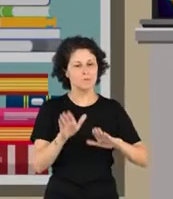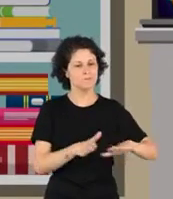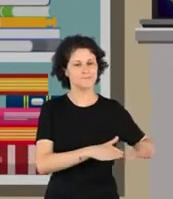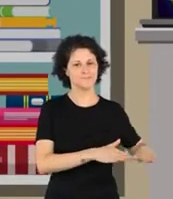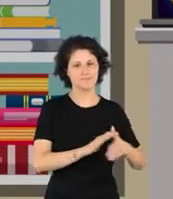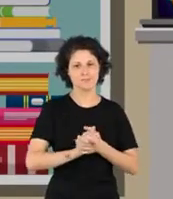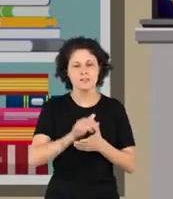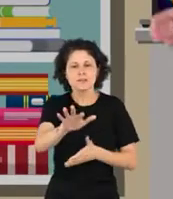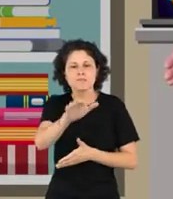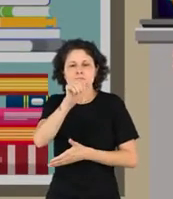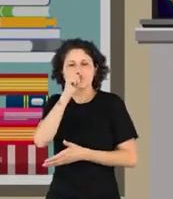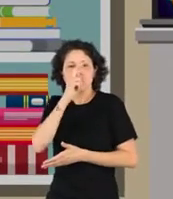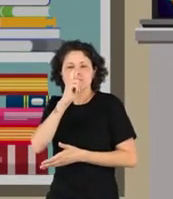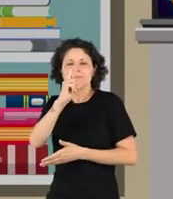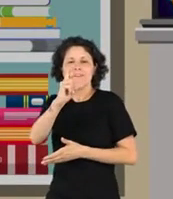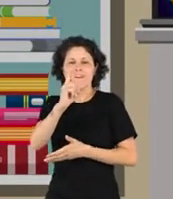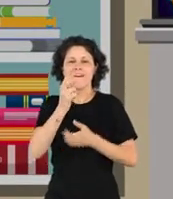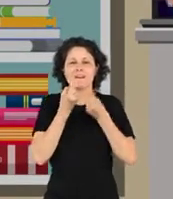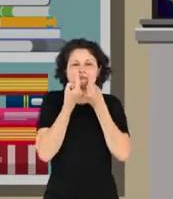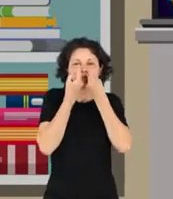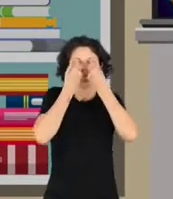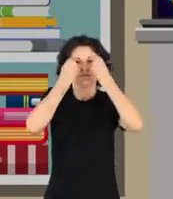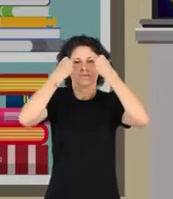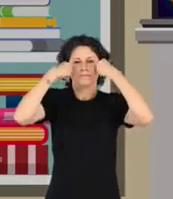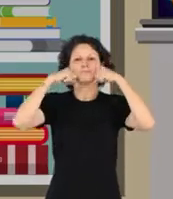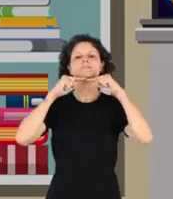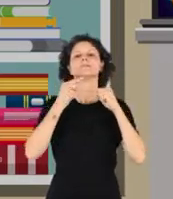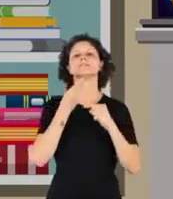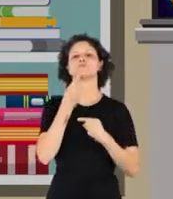cavidades nasais e ser filtrado, ele segue para a faringe.